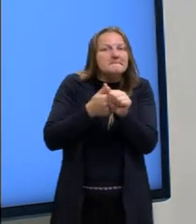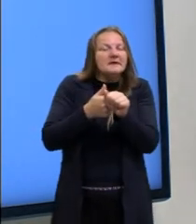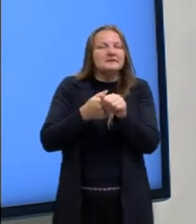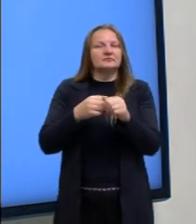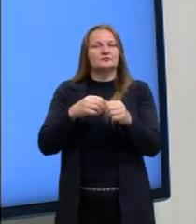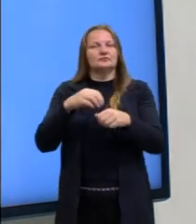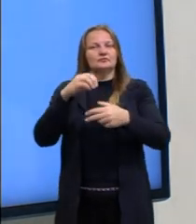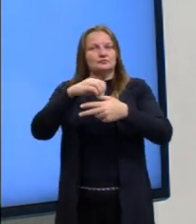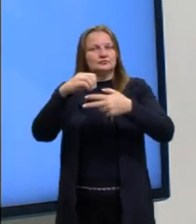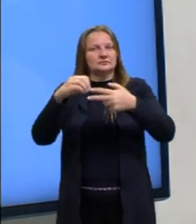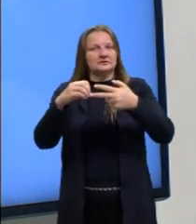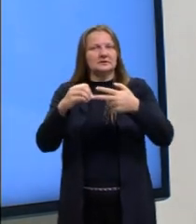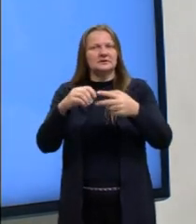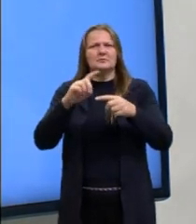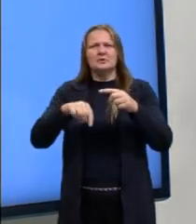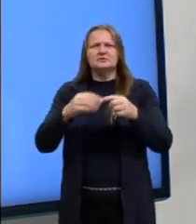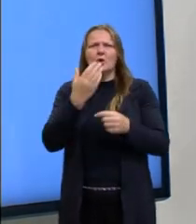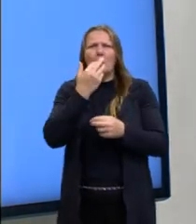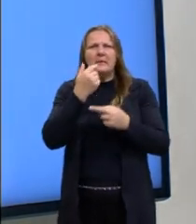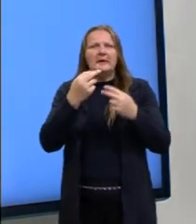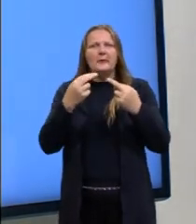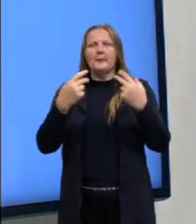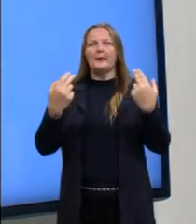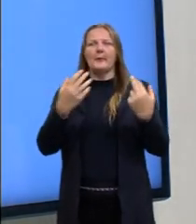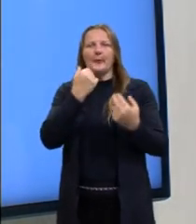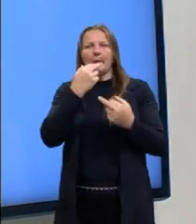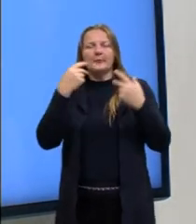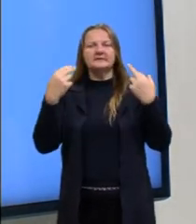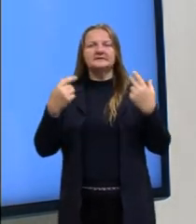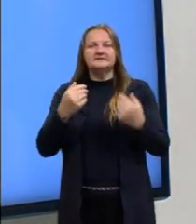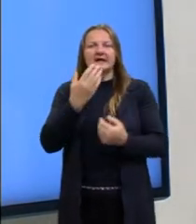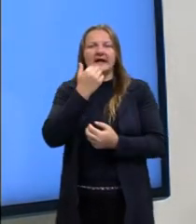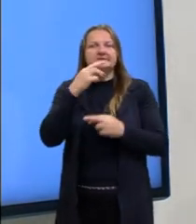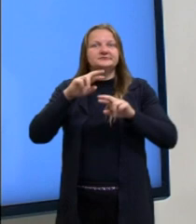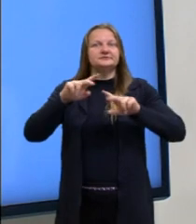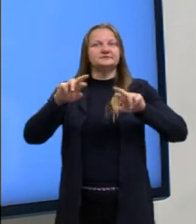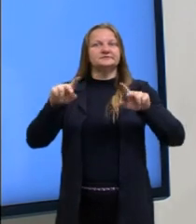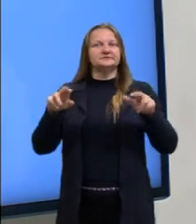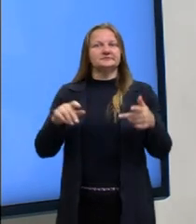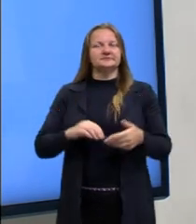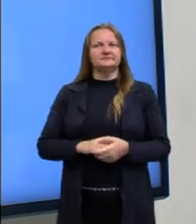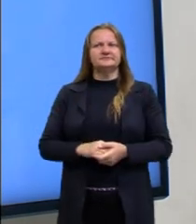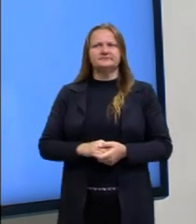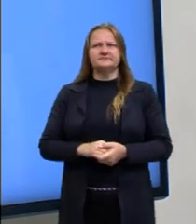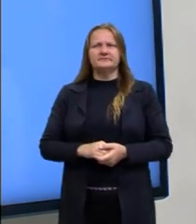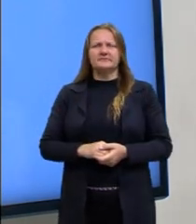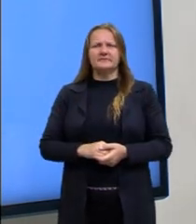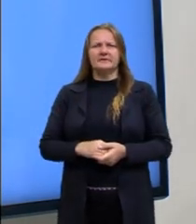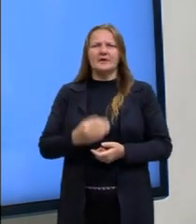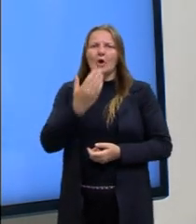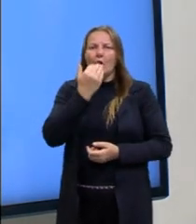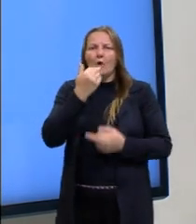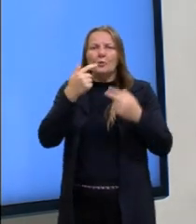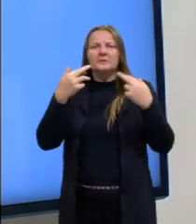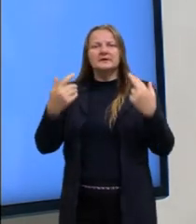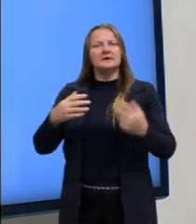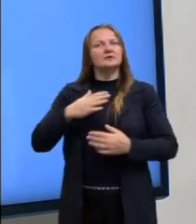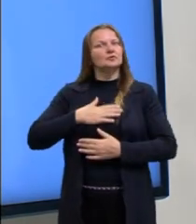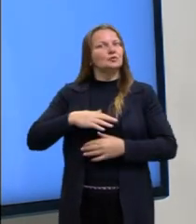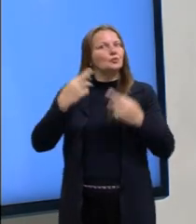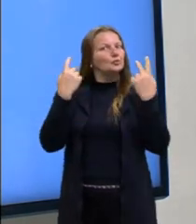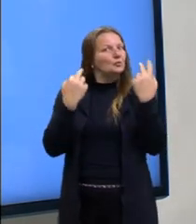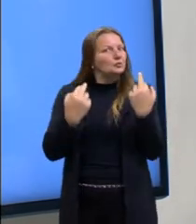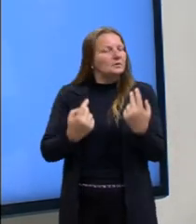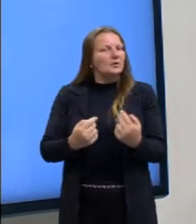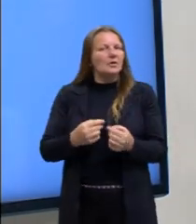Enem, não coma algo diferente que você é acostumado a se alimentar, né? Então, mantenha a sua alimentação normal, não